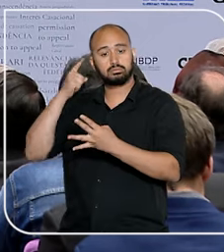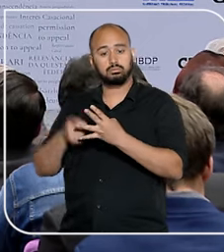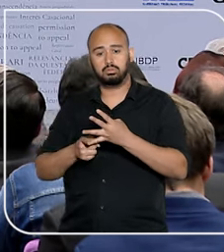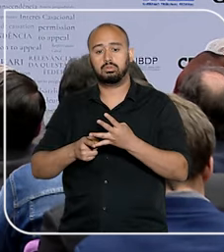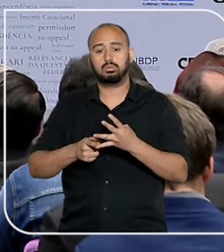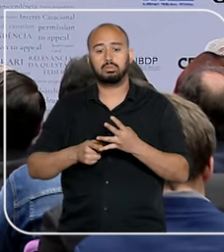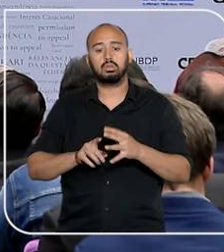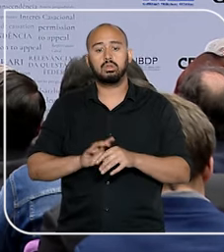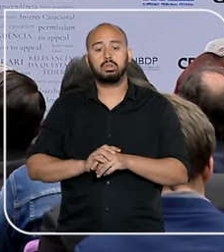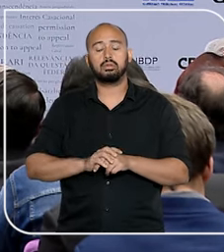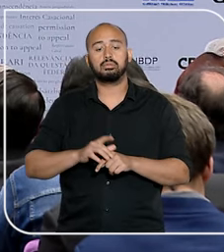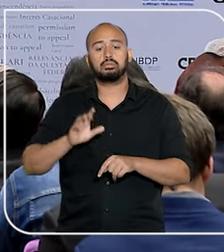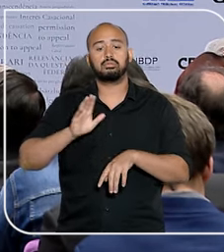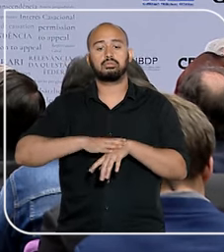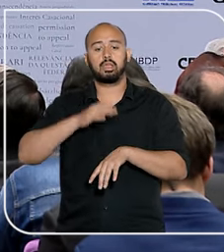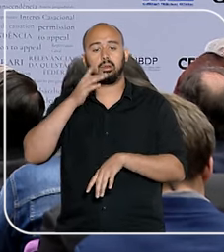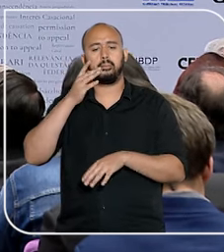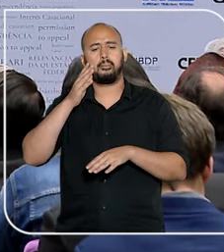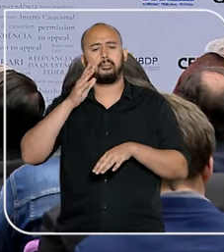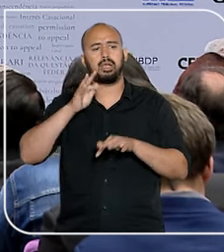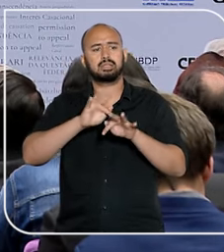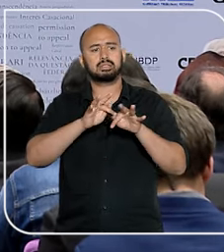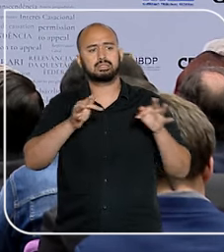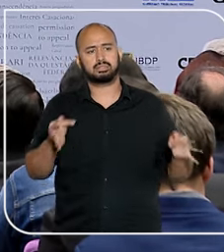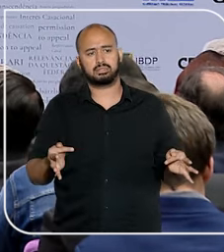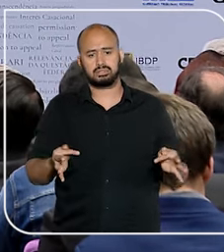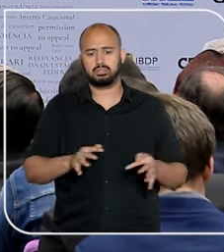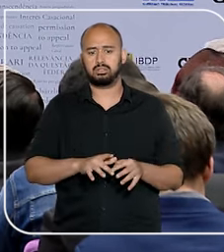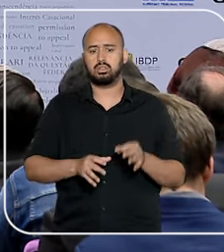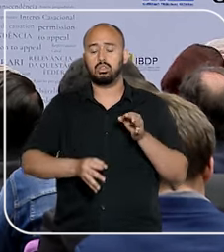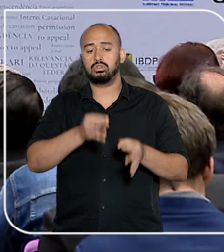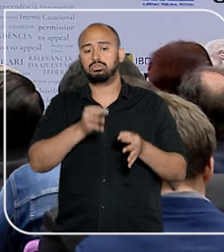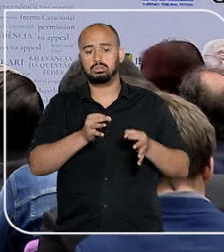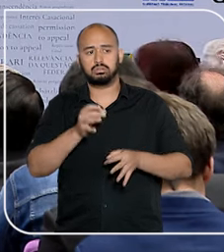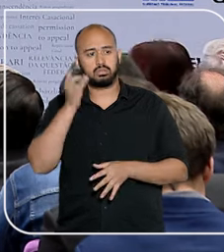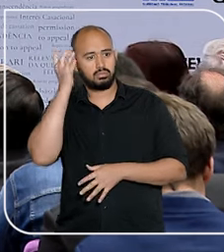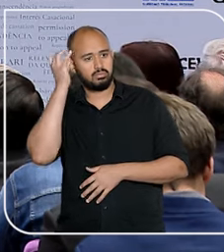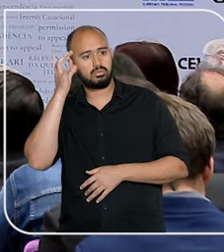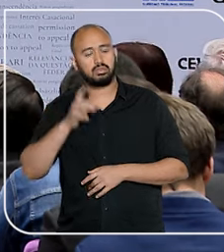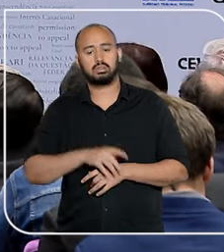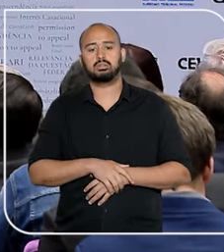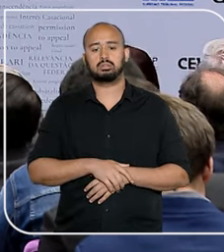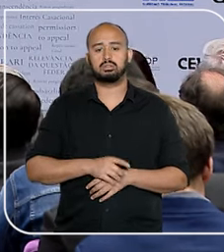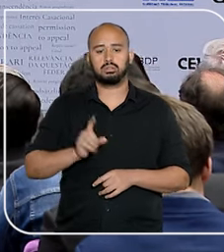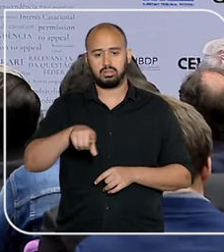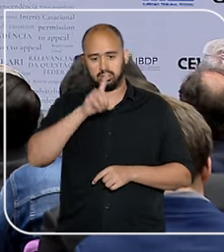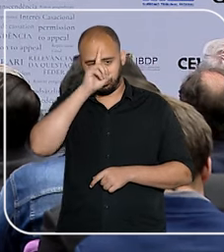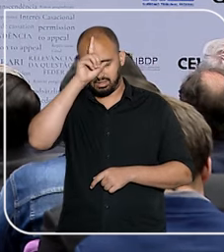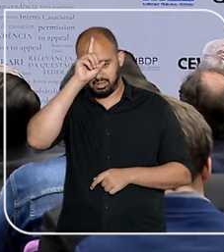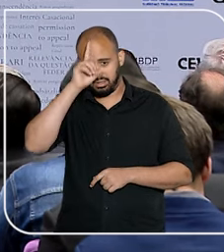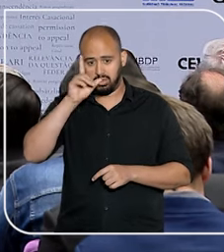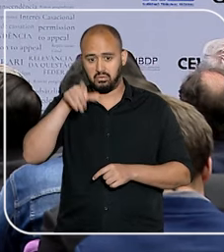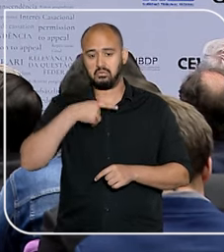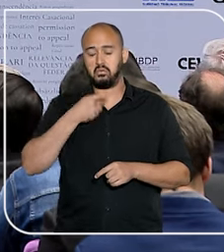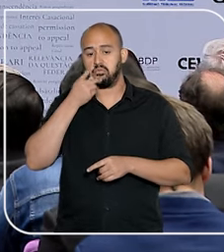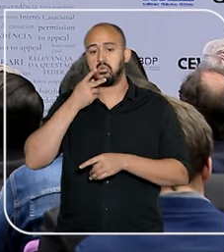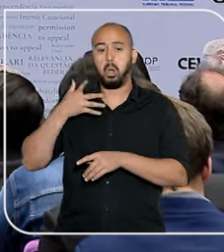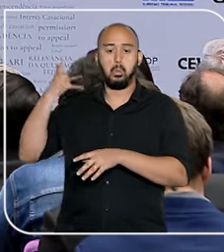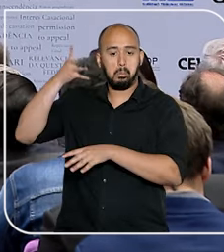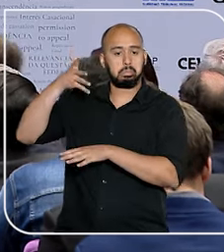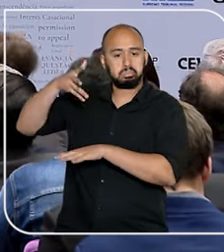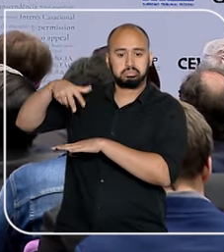da decisão fica muito mais singela do que a necessidade de ele desenvolver uma vez mais toda uma